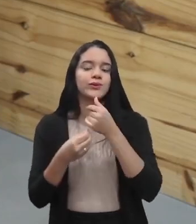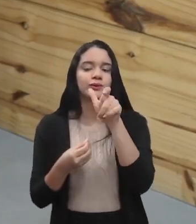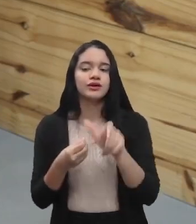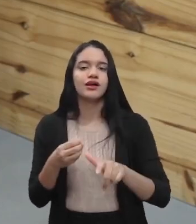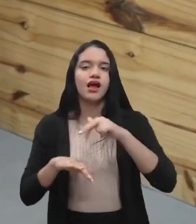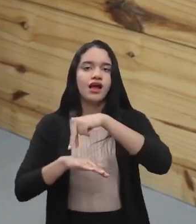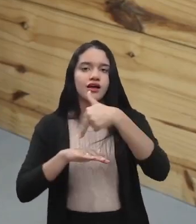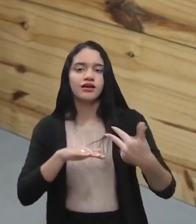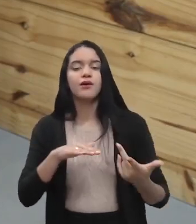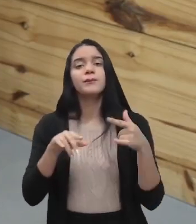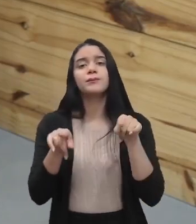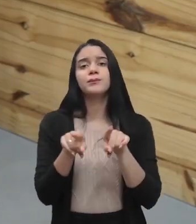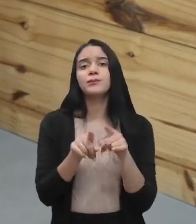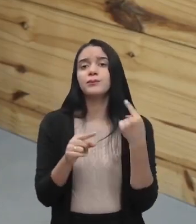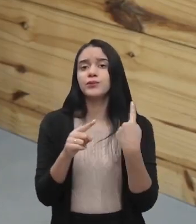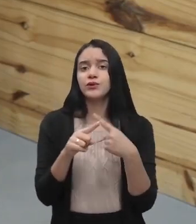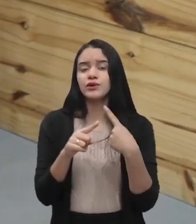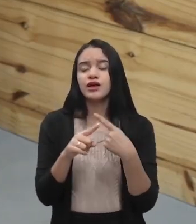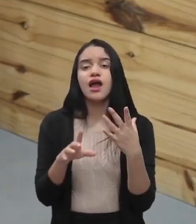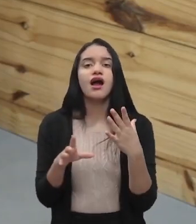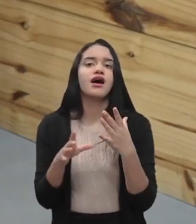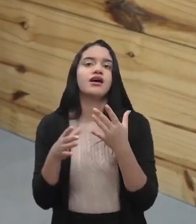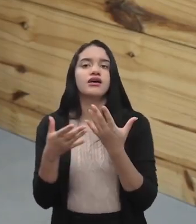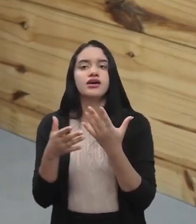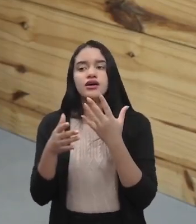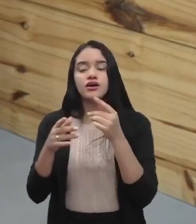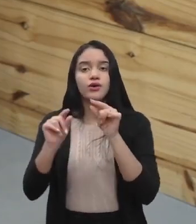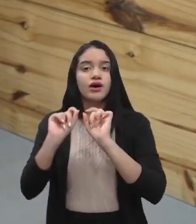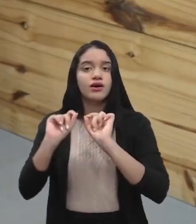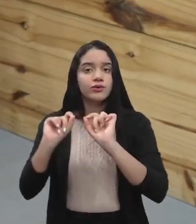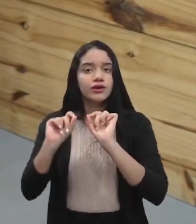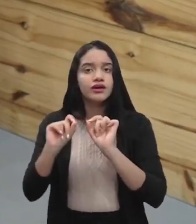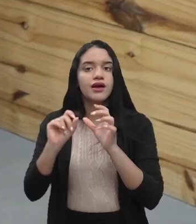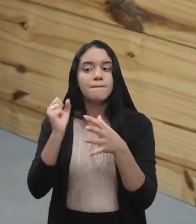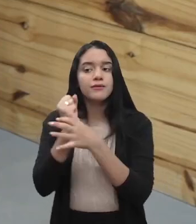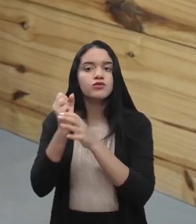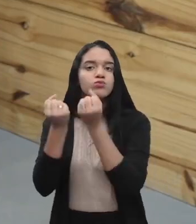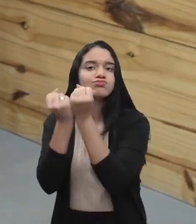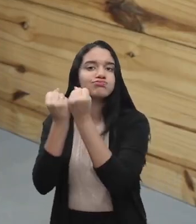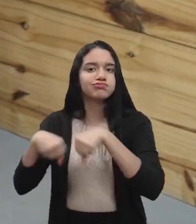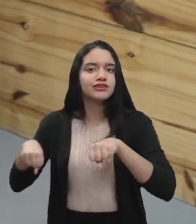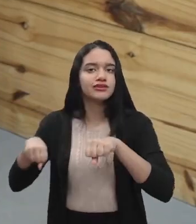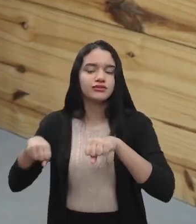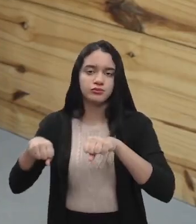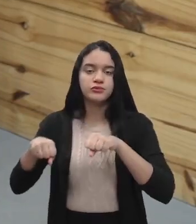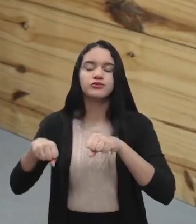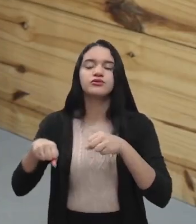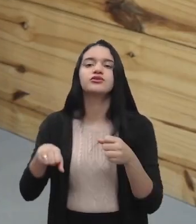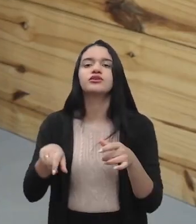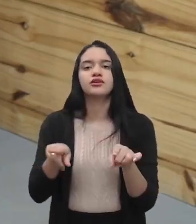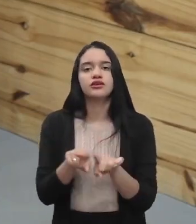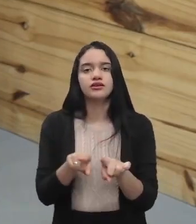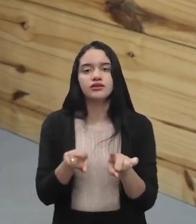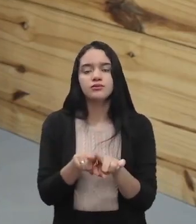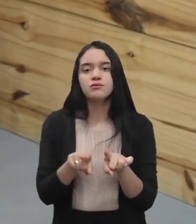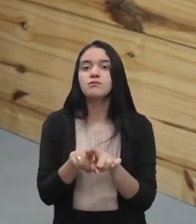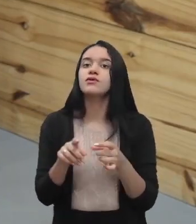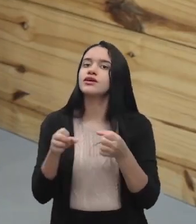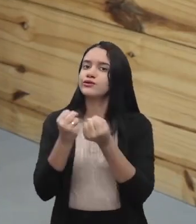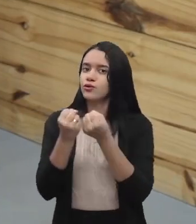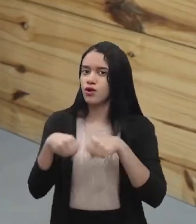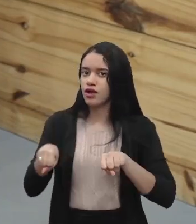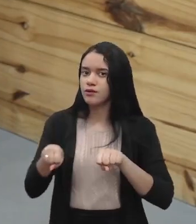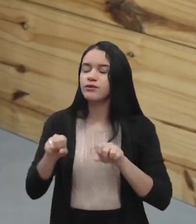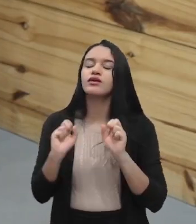porque a proteção se quebrou, então mostrando que ao encostar, ao tombar, essa proteção também não quebre. Não